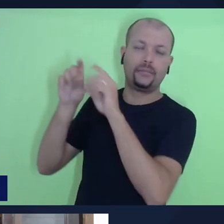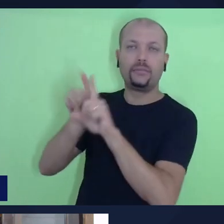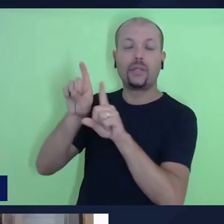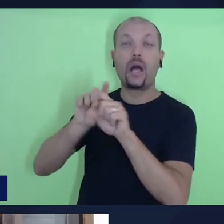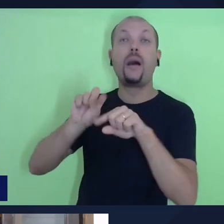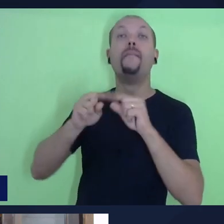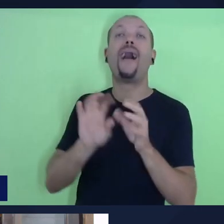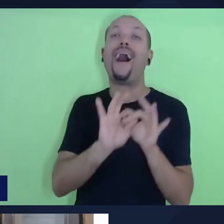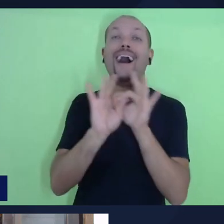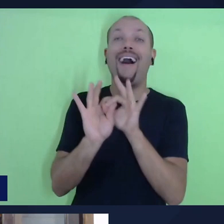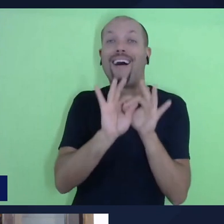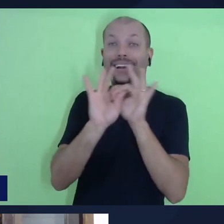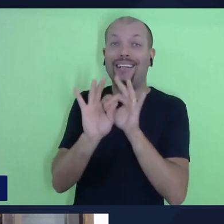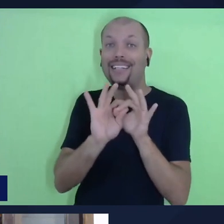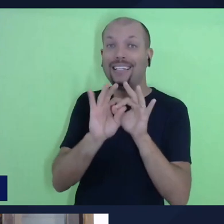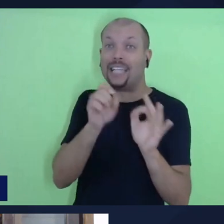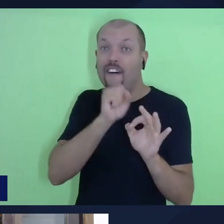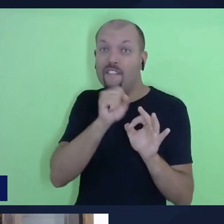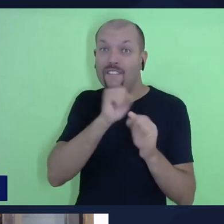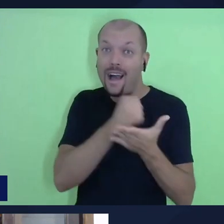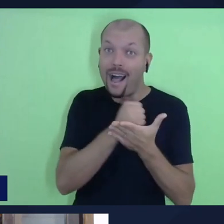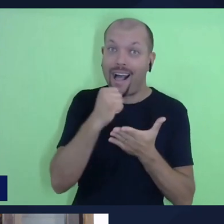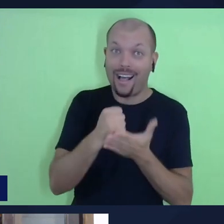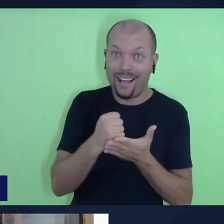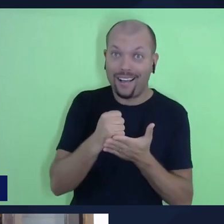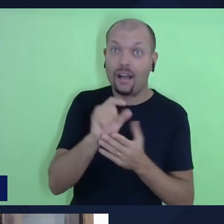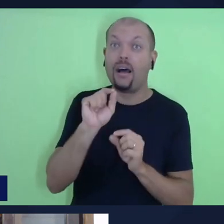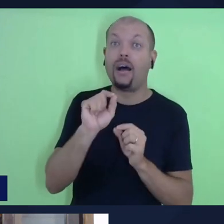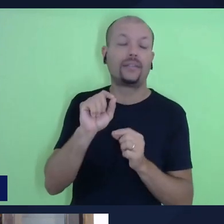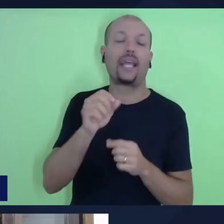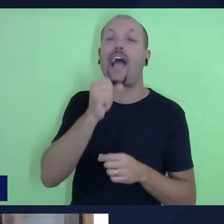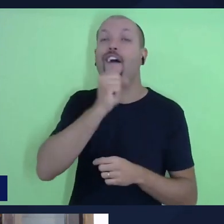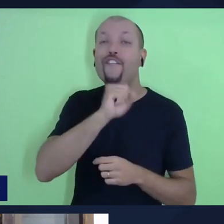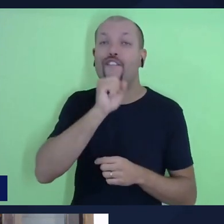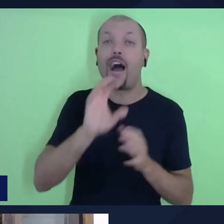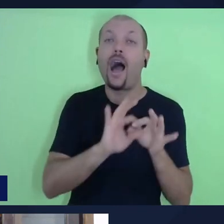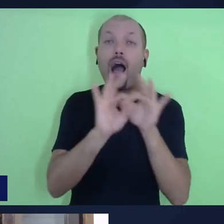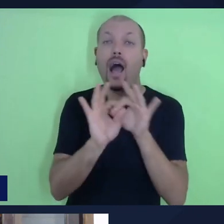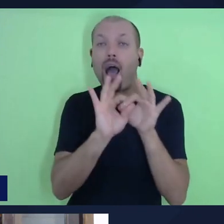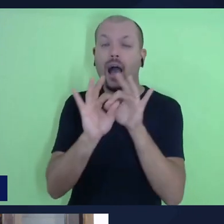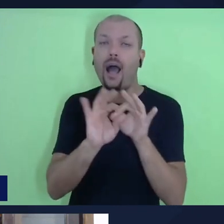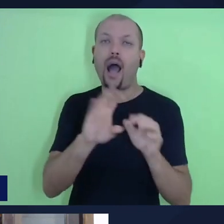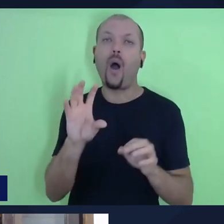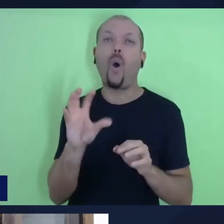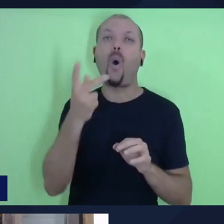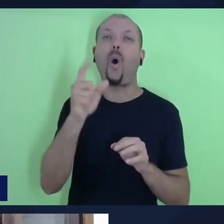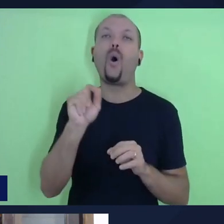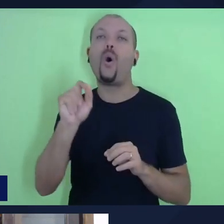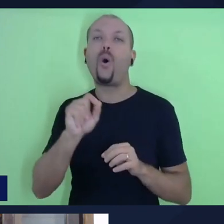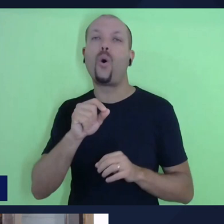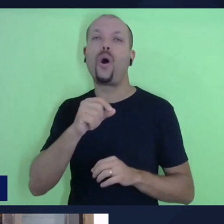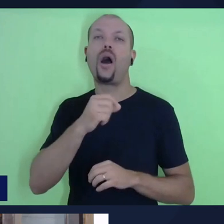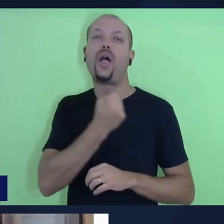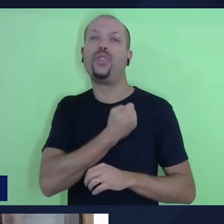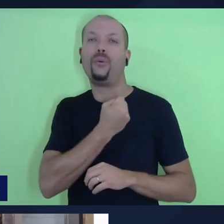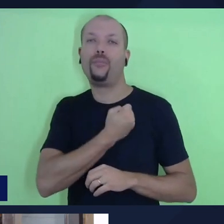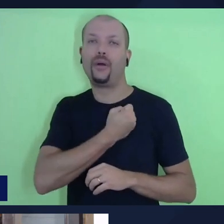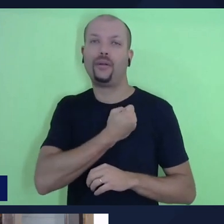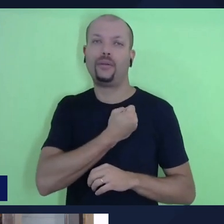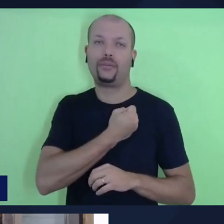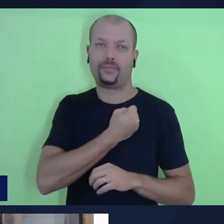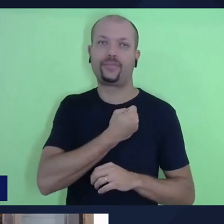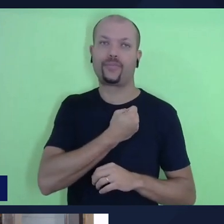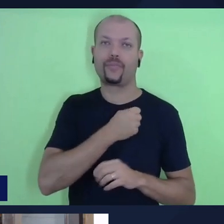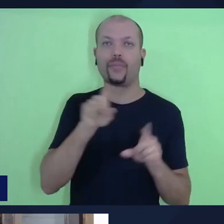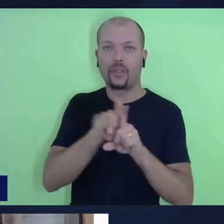denominada como velha aliança, ela é baseada no que acontece ali no livro de Números e no livro de